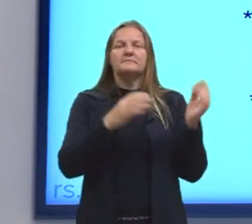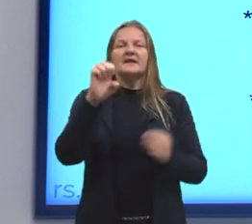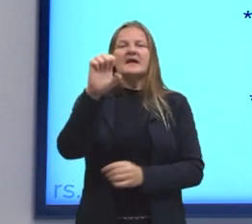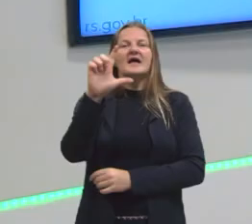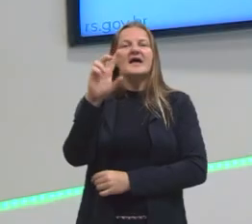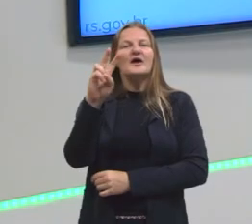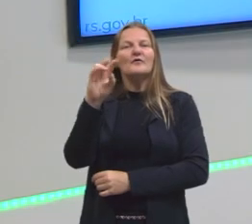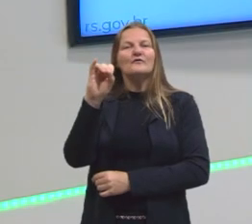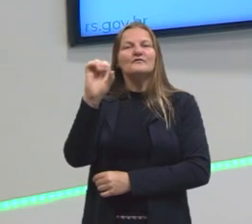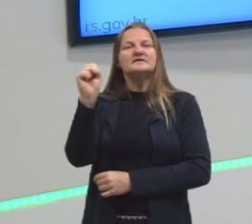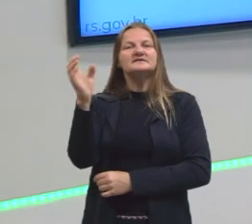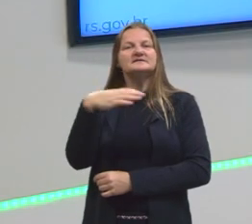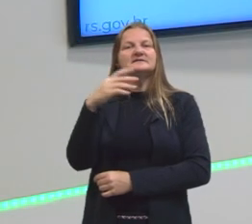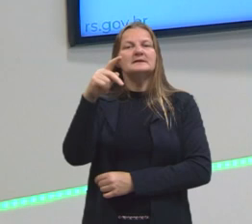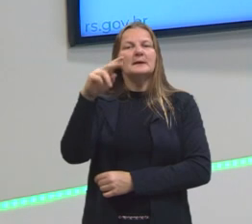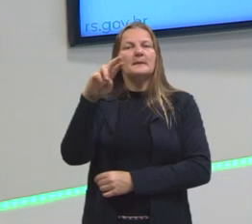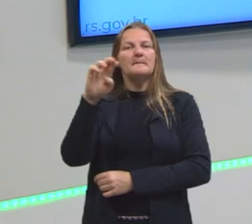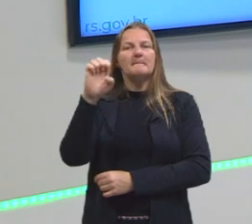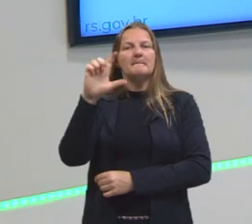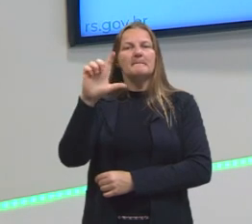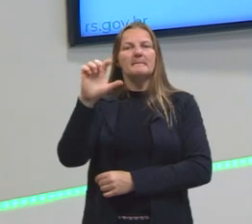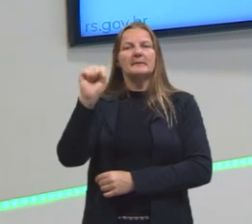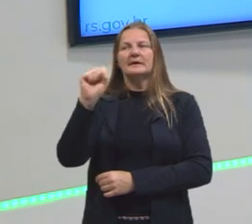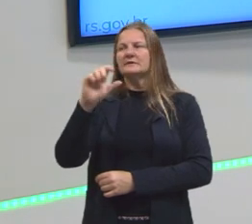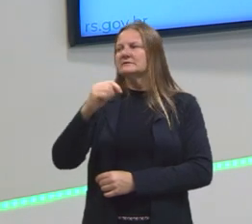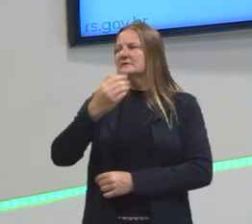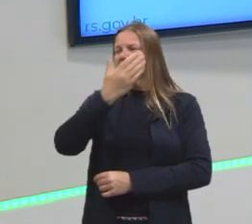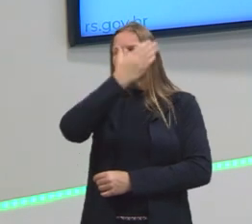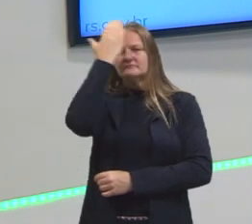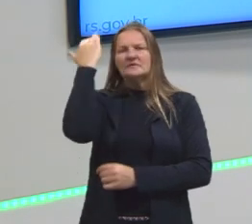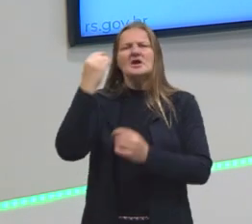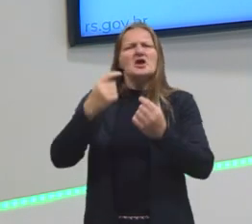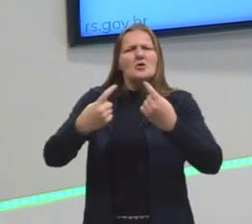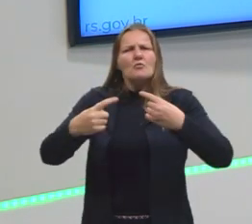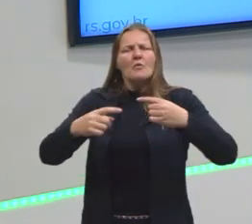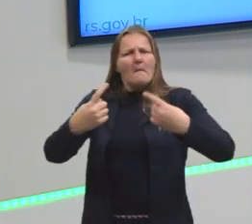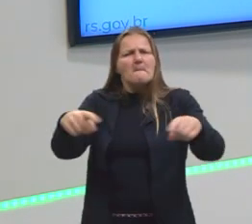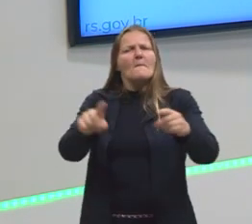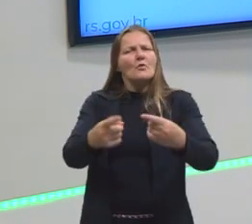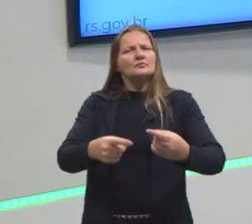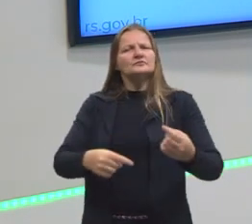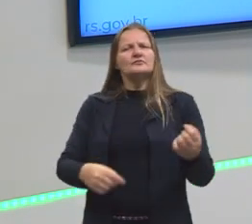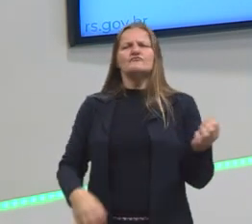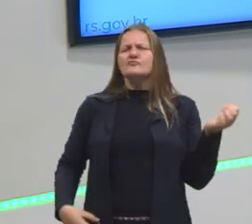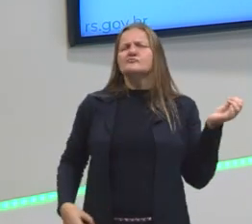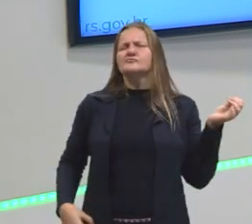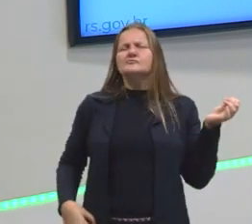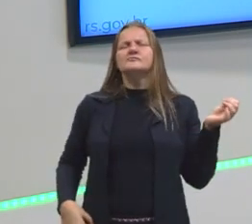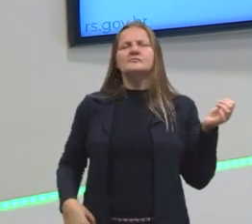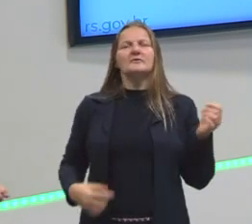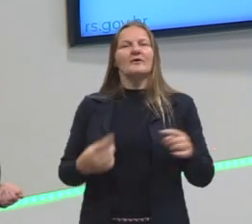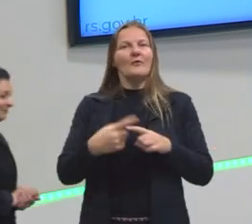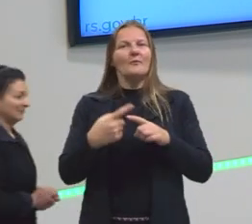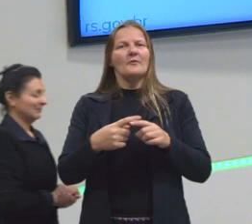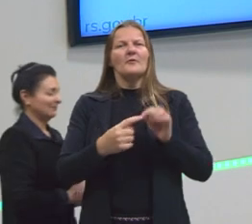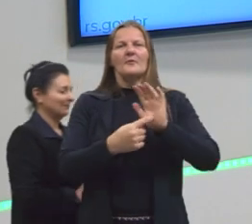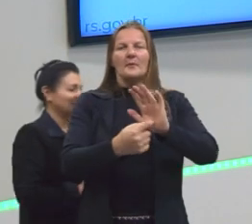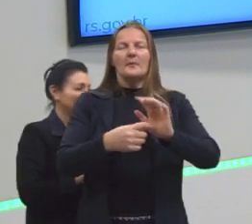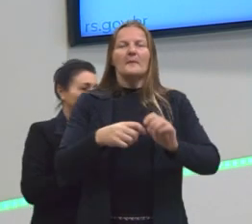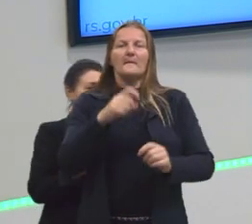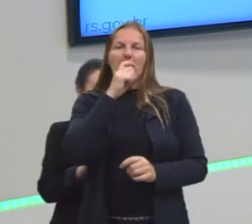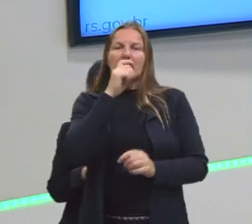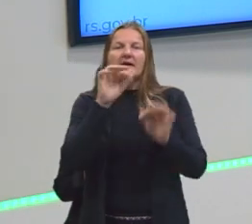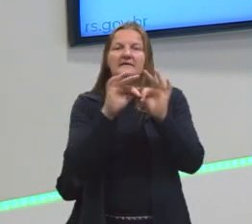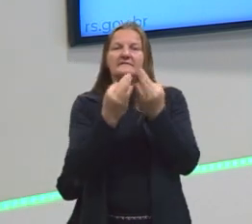O Elvis Presley é um camarada que apresenta uma perspectiva contracultural. Os pais quebravam a televisão, não